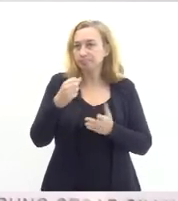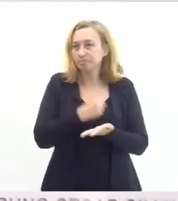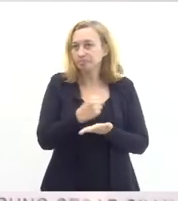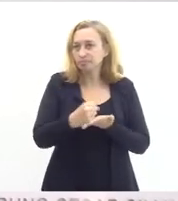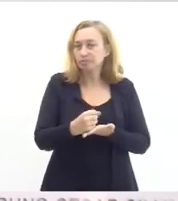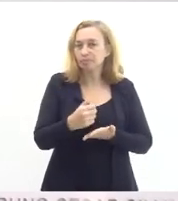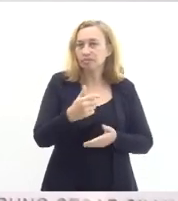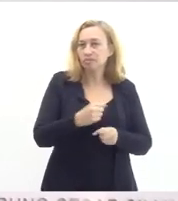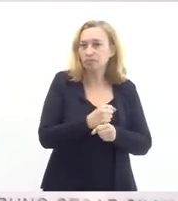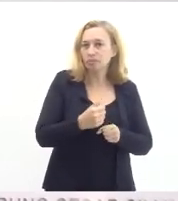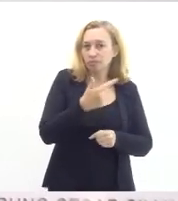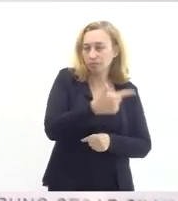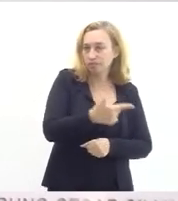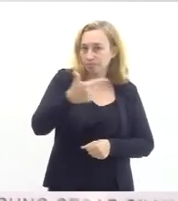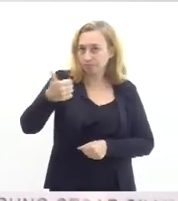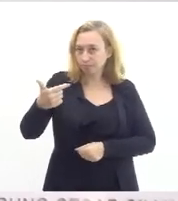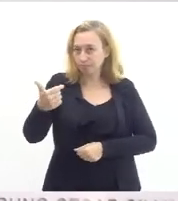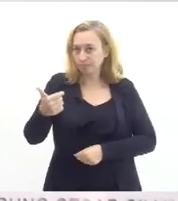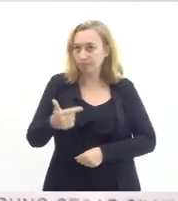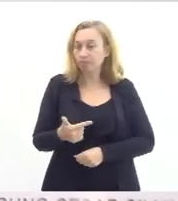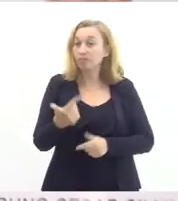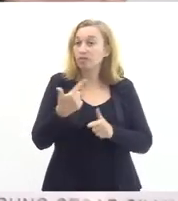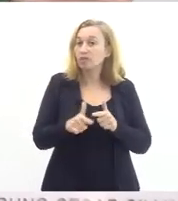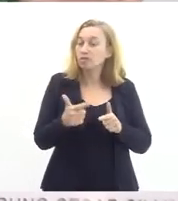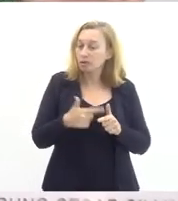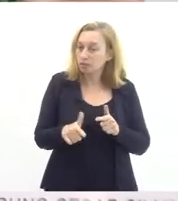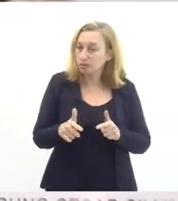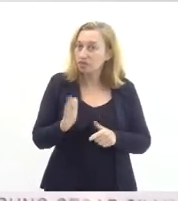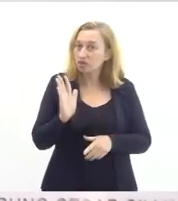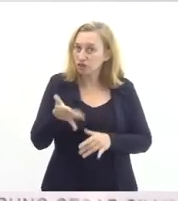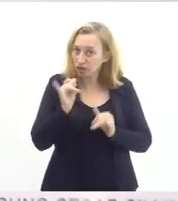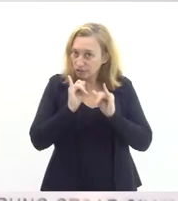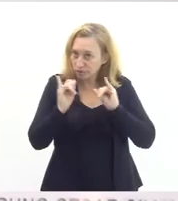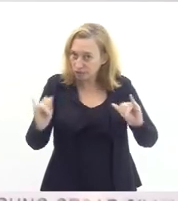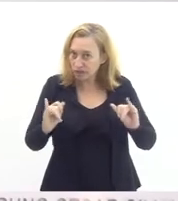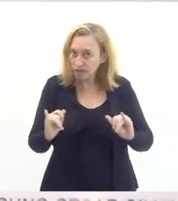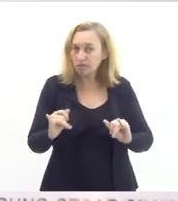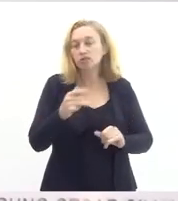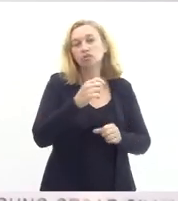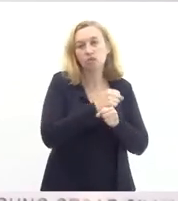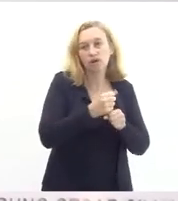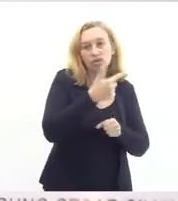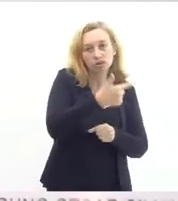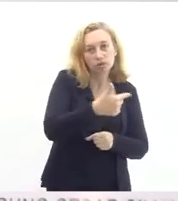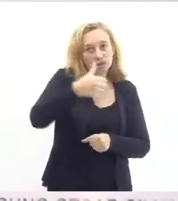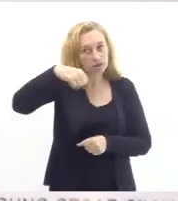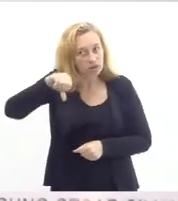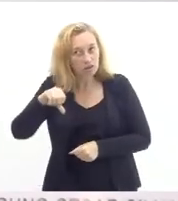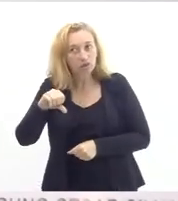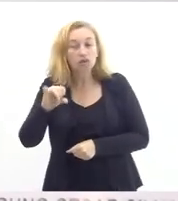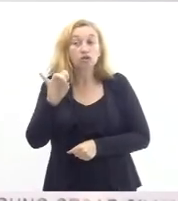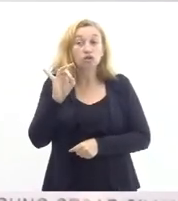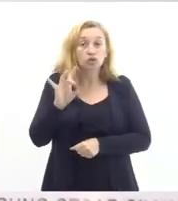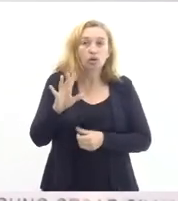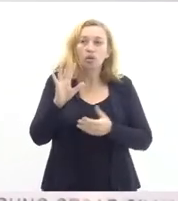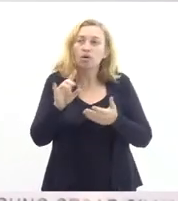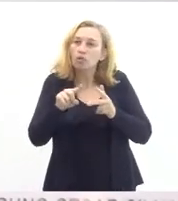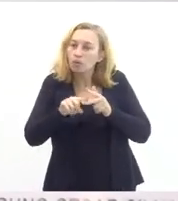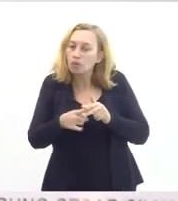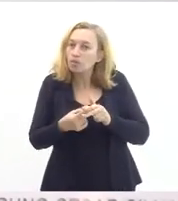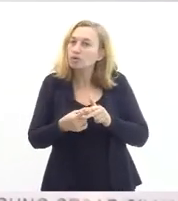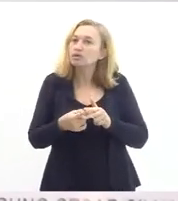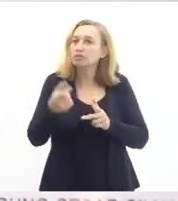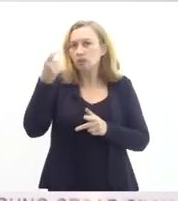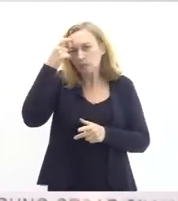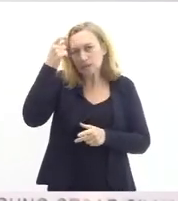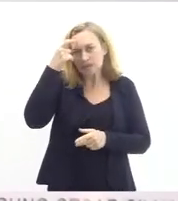2022 um problema que já estava anunciado em 2019 então bastava ter algum senso de